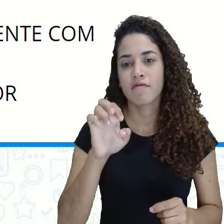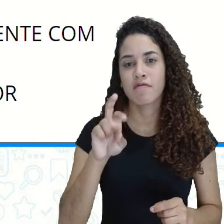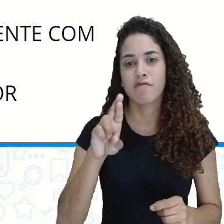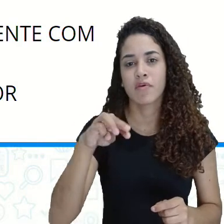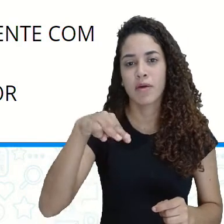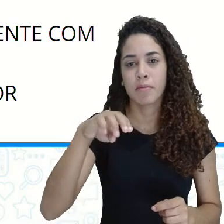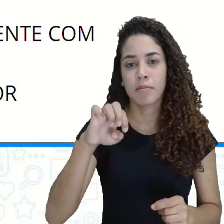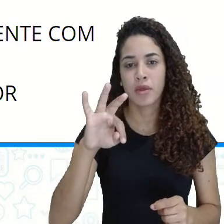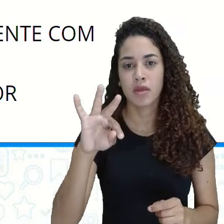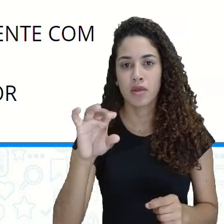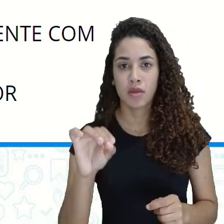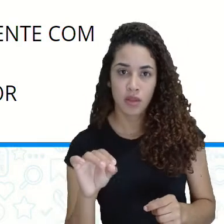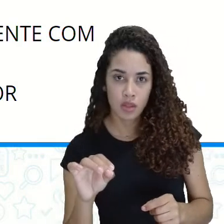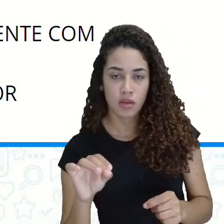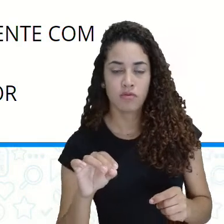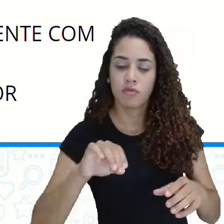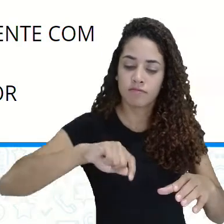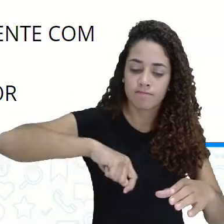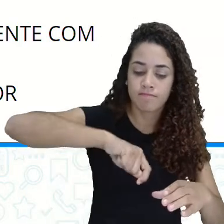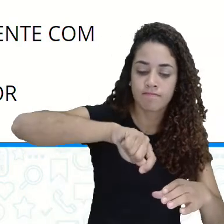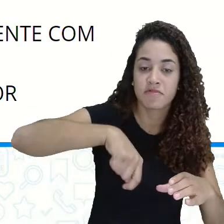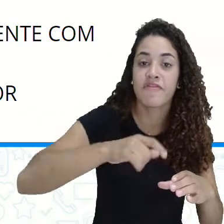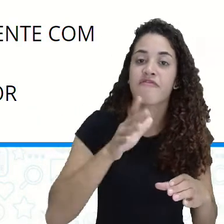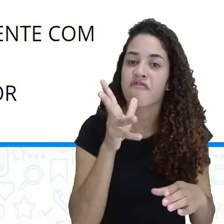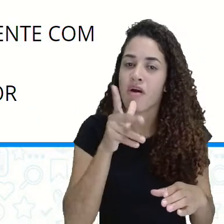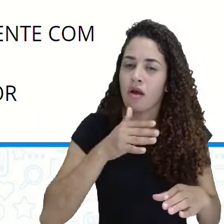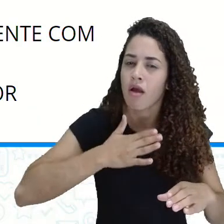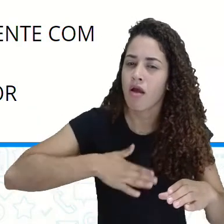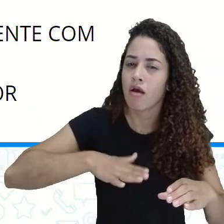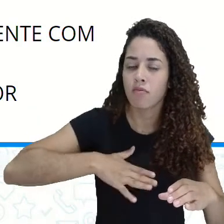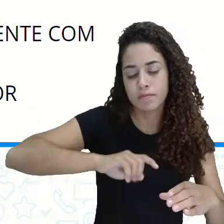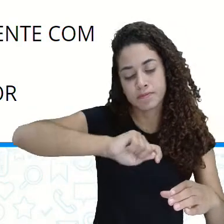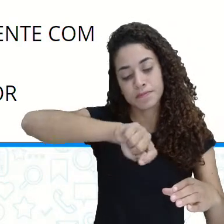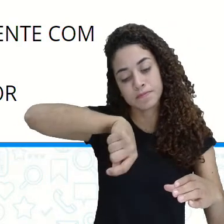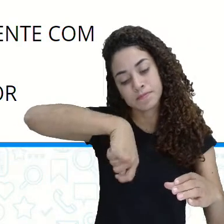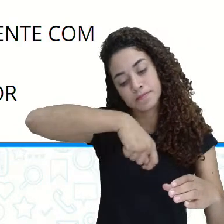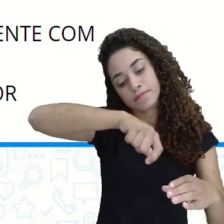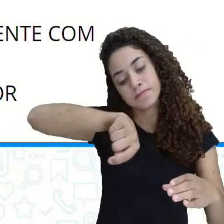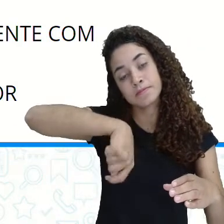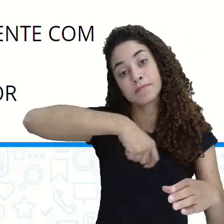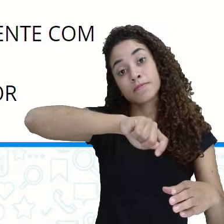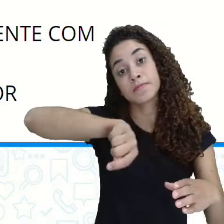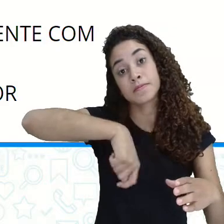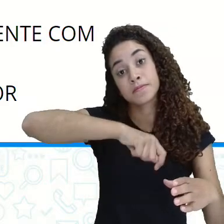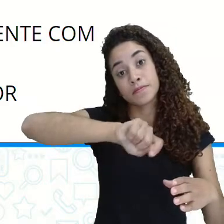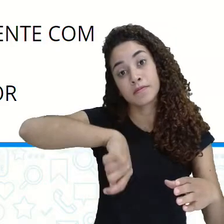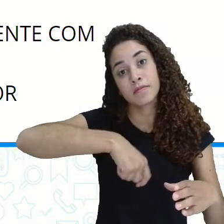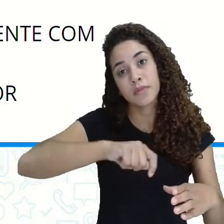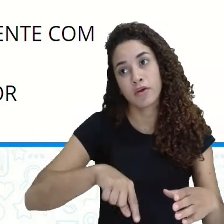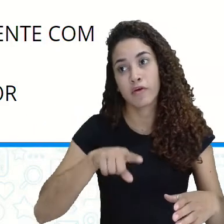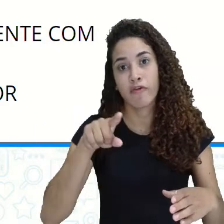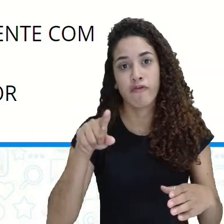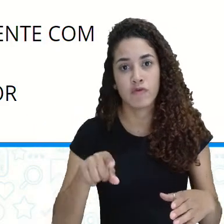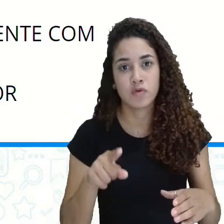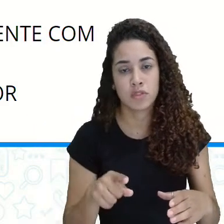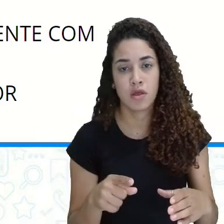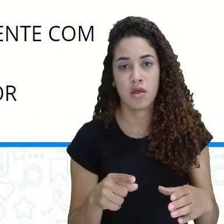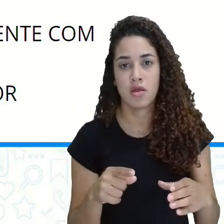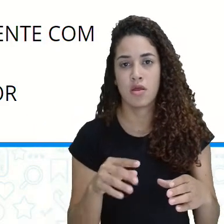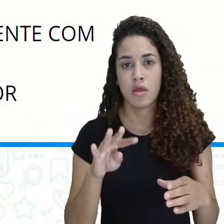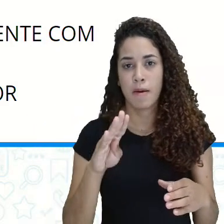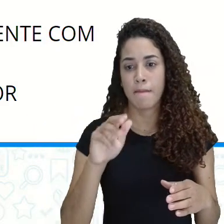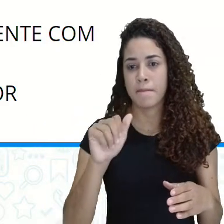lentamente com uma colher, tá? Quando você colocar o fermento, você não bate na batedeira,